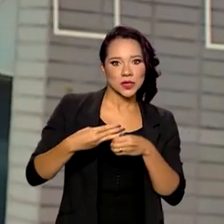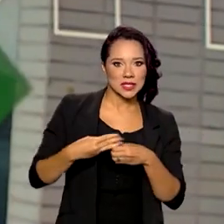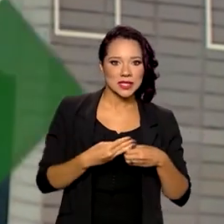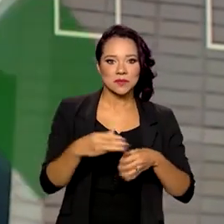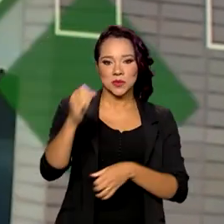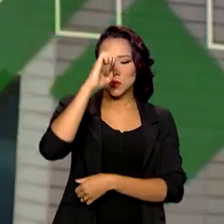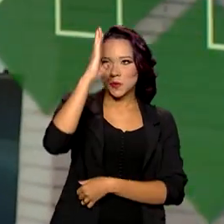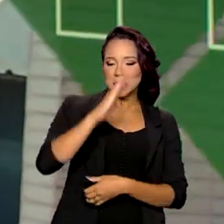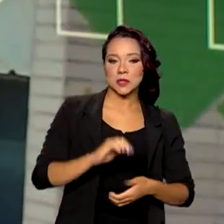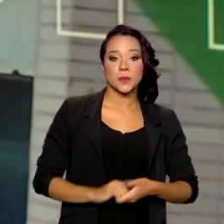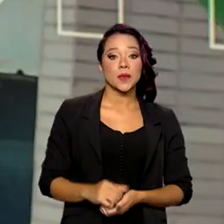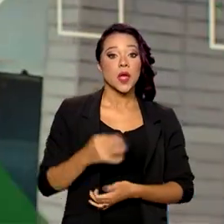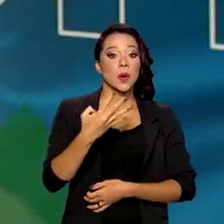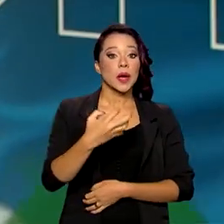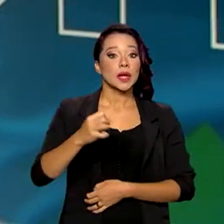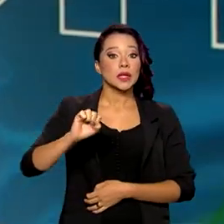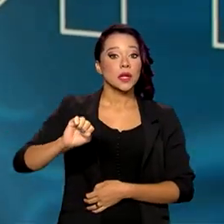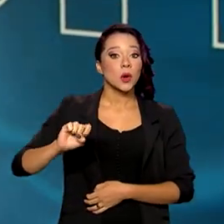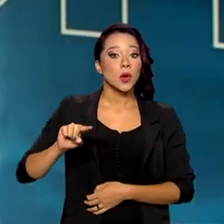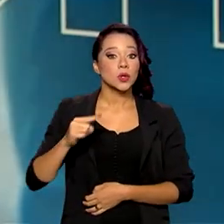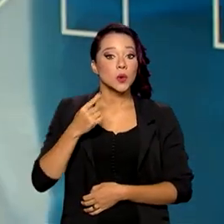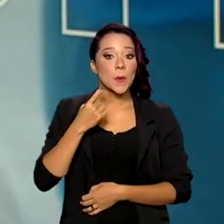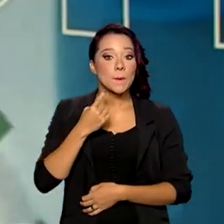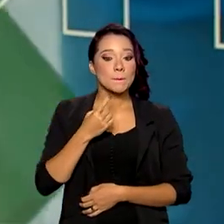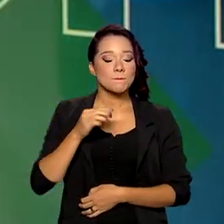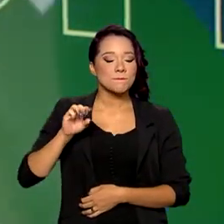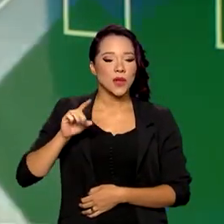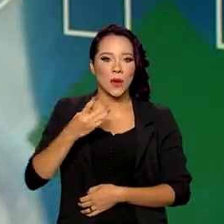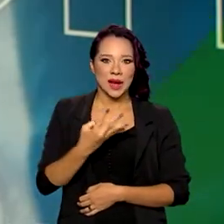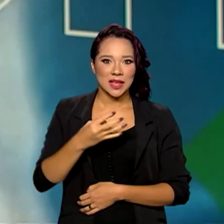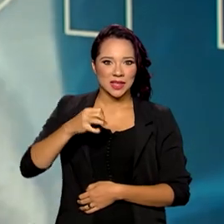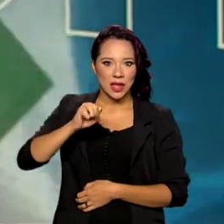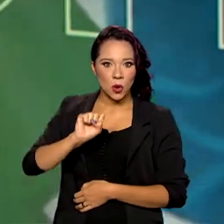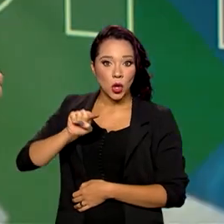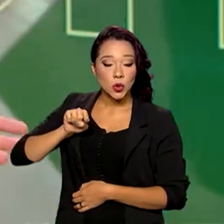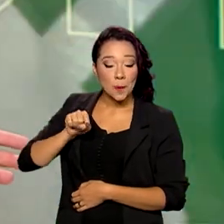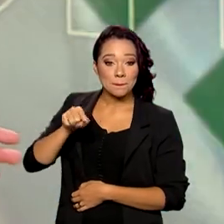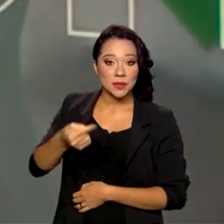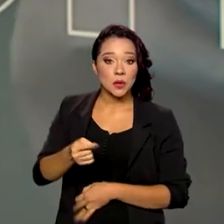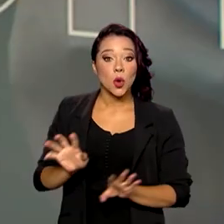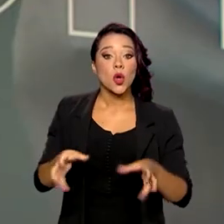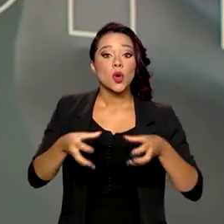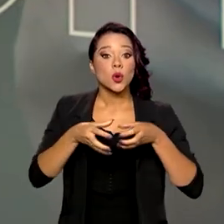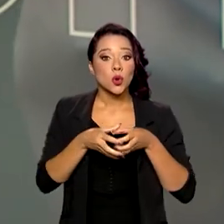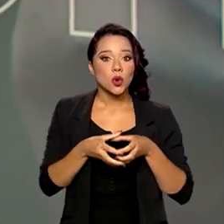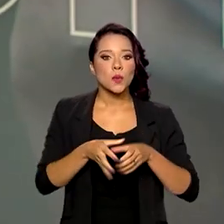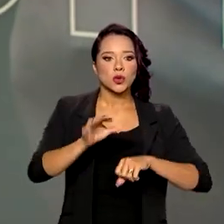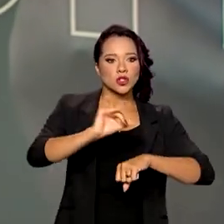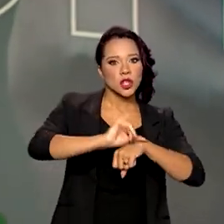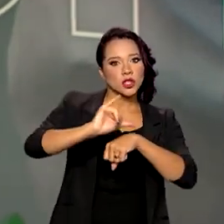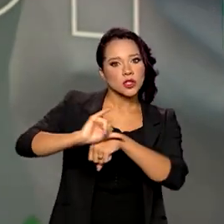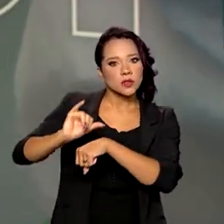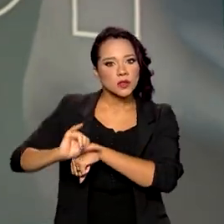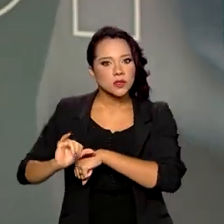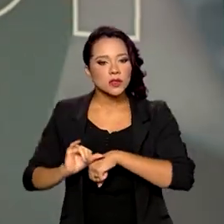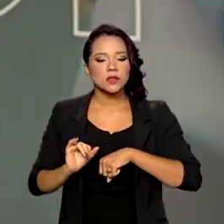do Brasil. 48 mil equipes de unidades básicas de saúde,